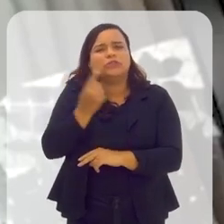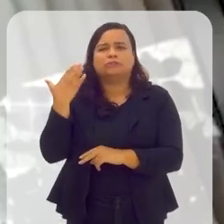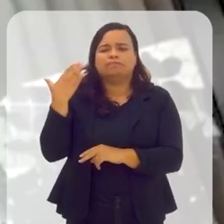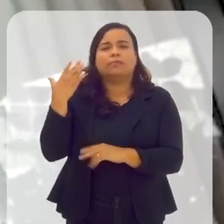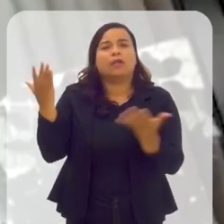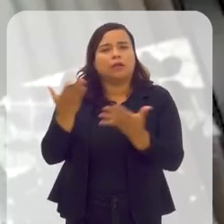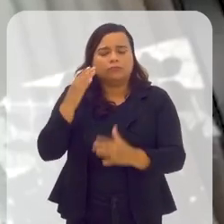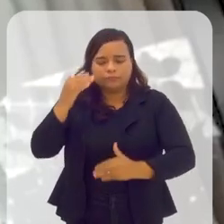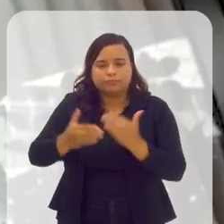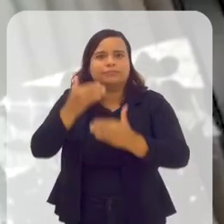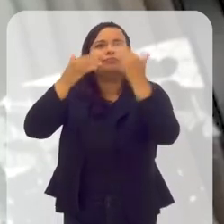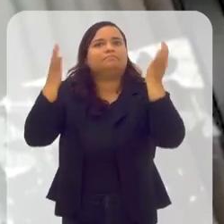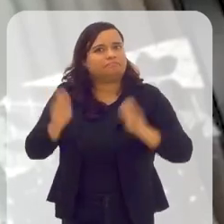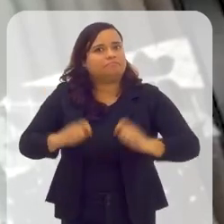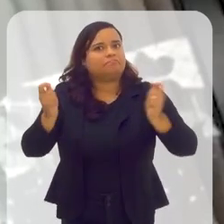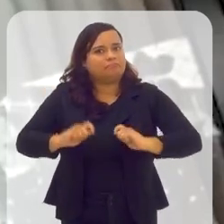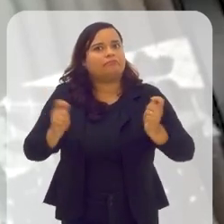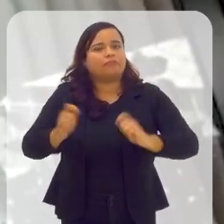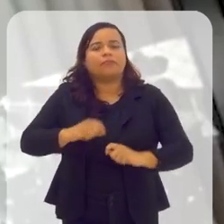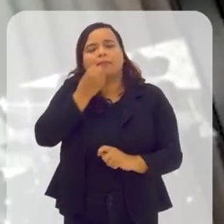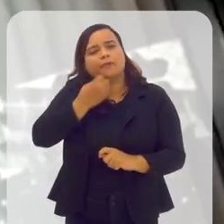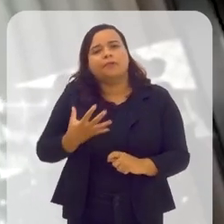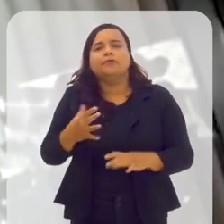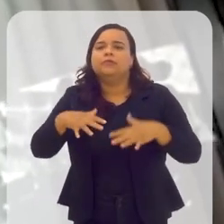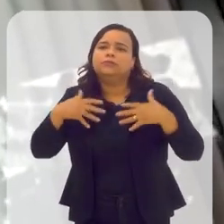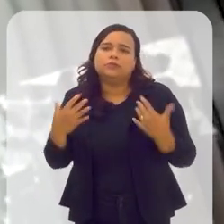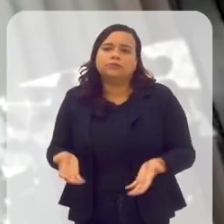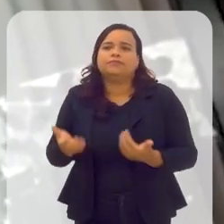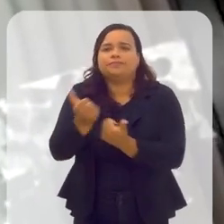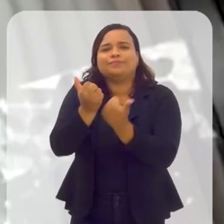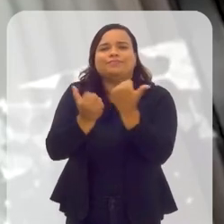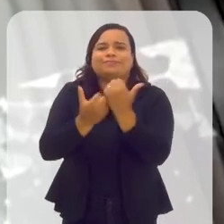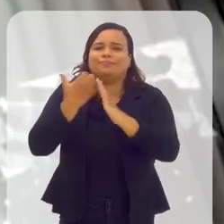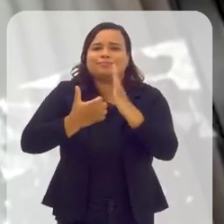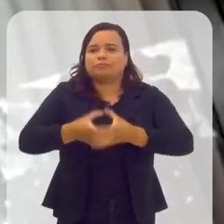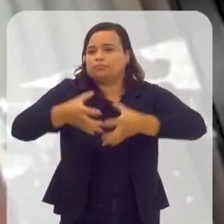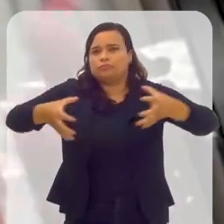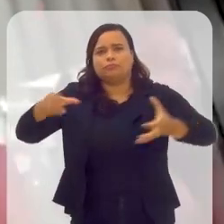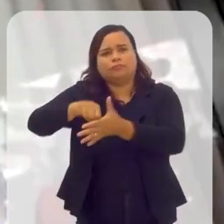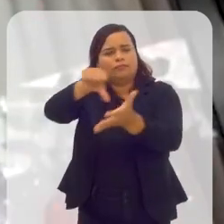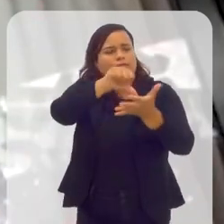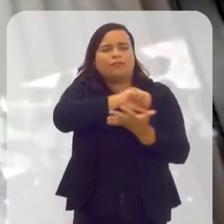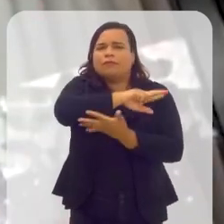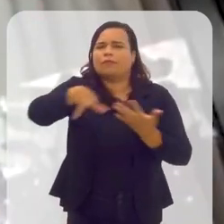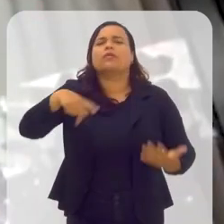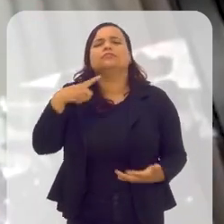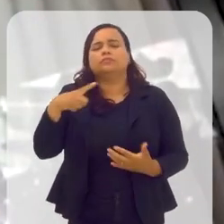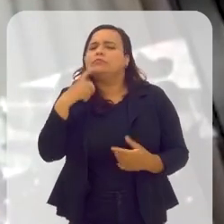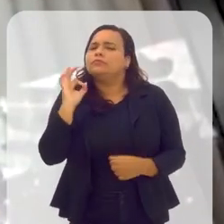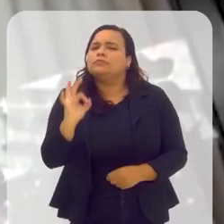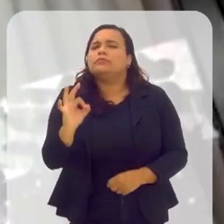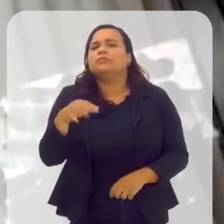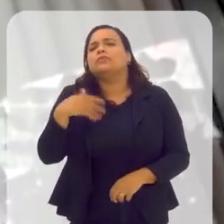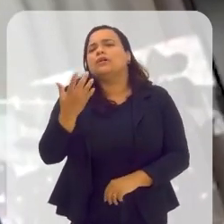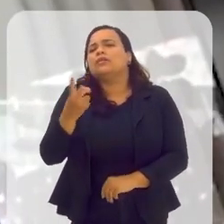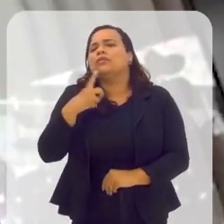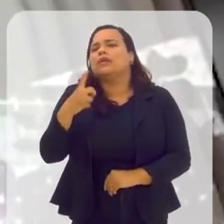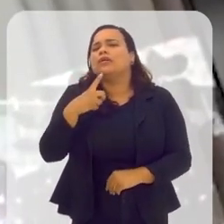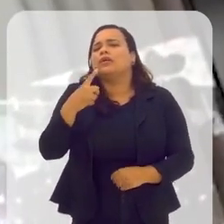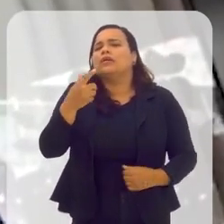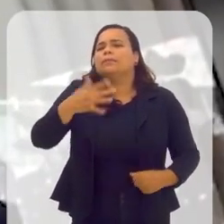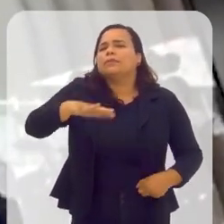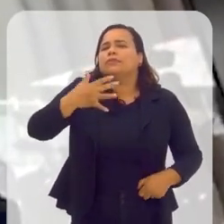uma possibilidade de retomada nesse momento. Quer dizer, o cooperativismo tem diversos setores, né? São